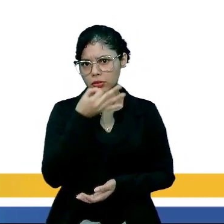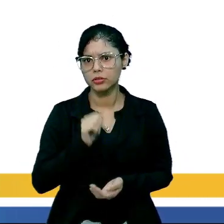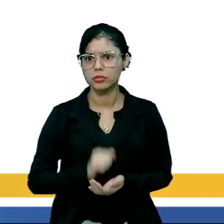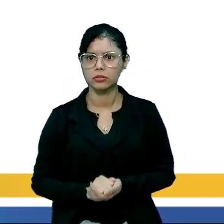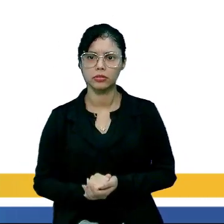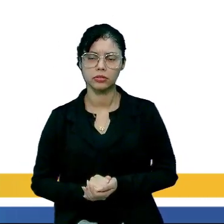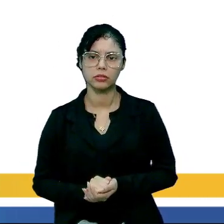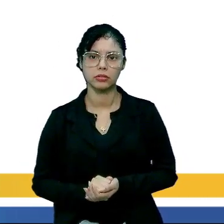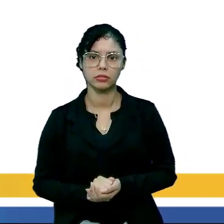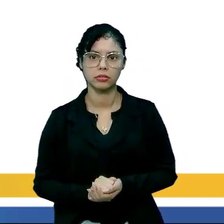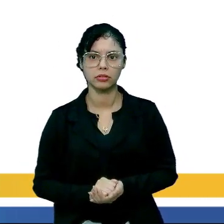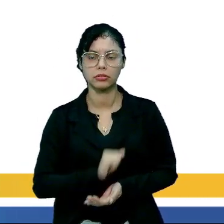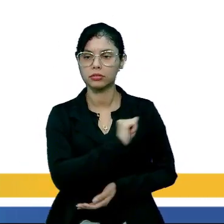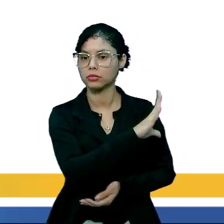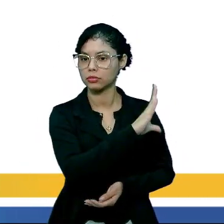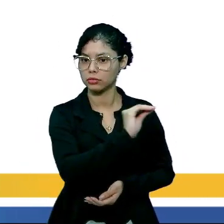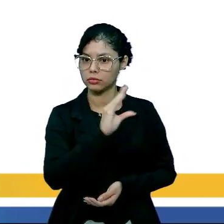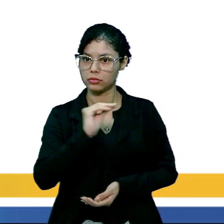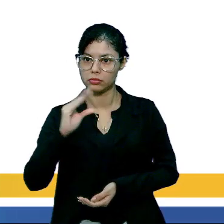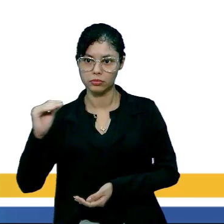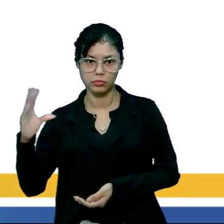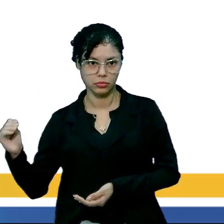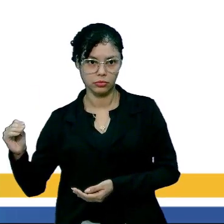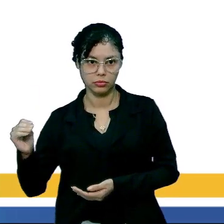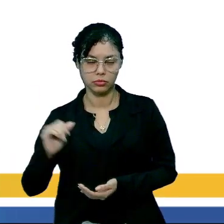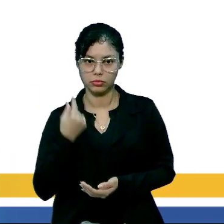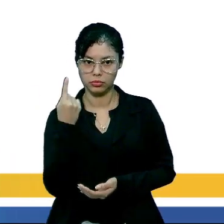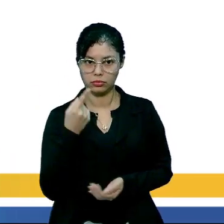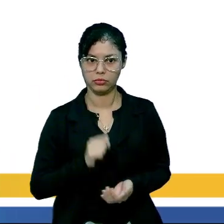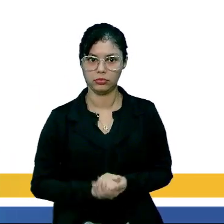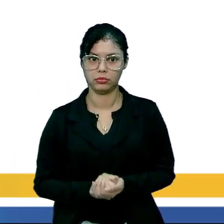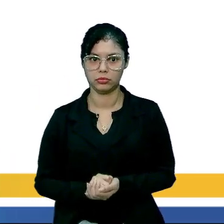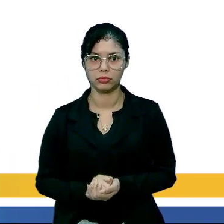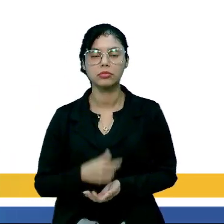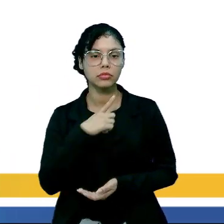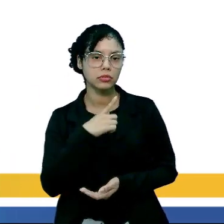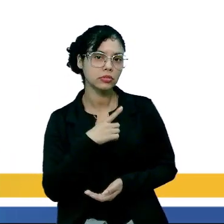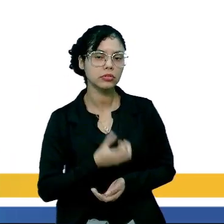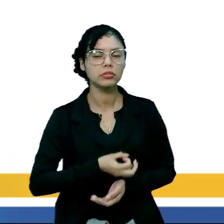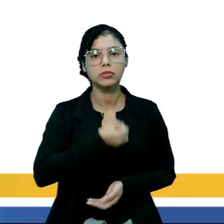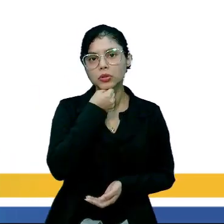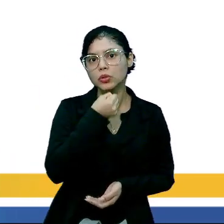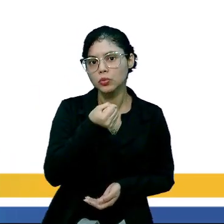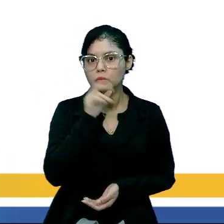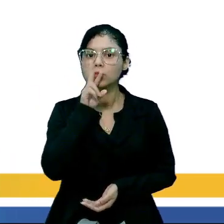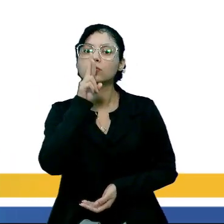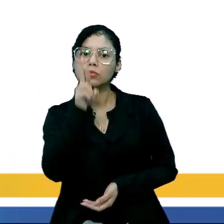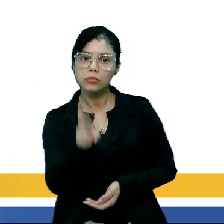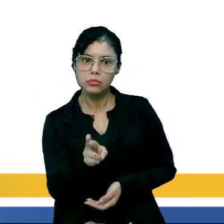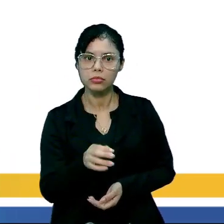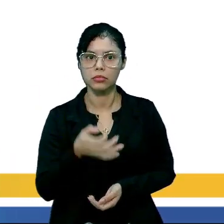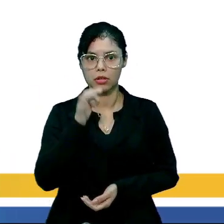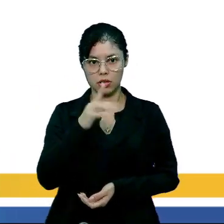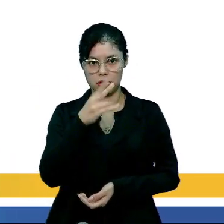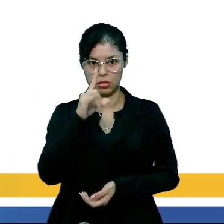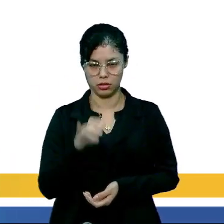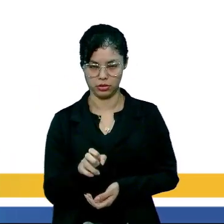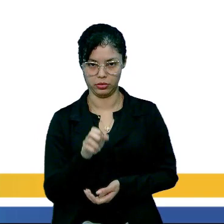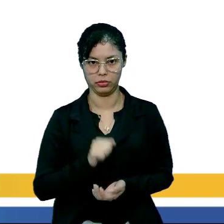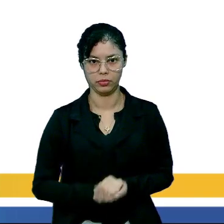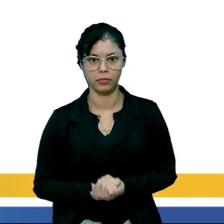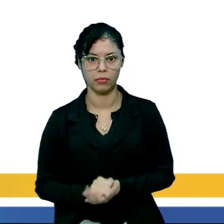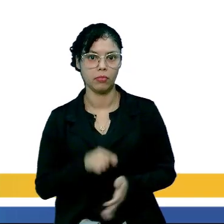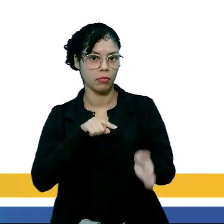dentre os que opinaram um adolescente que tenha respondido excelente